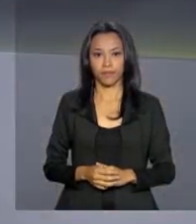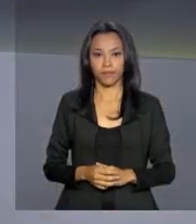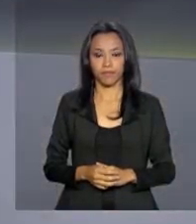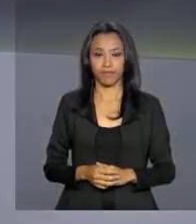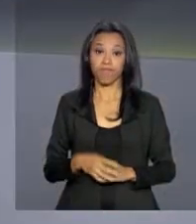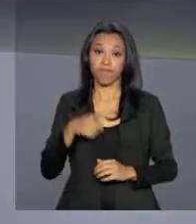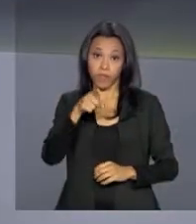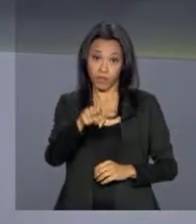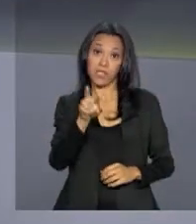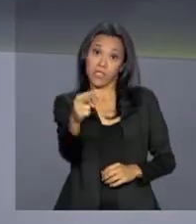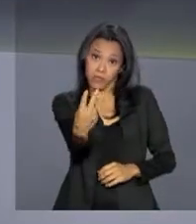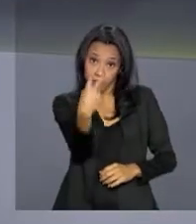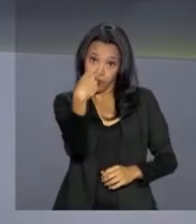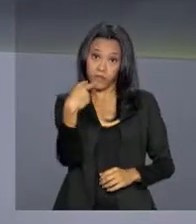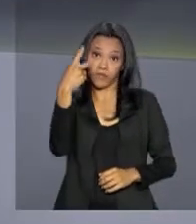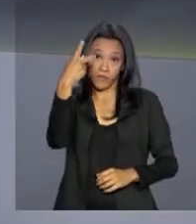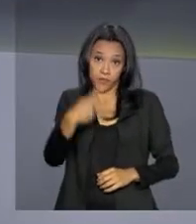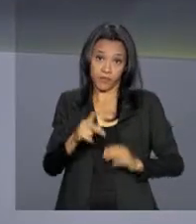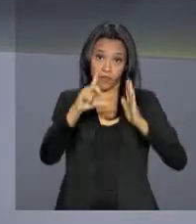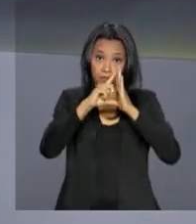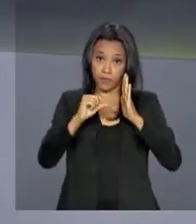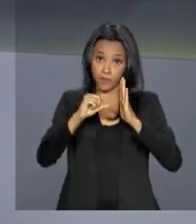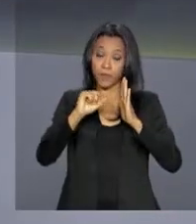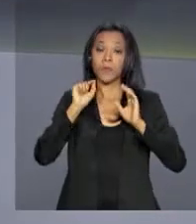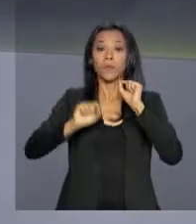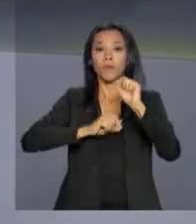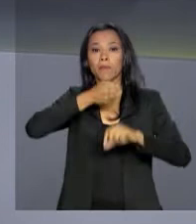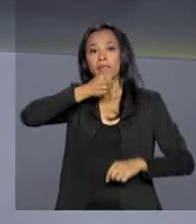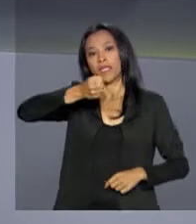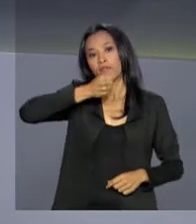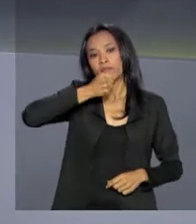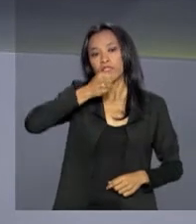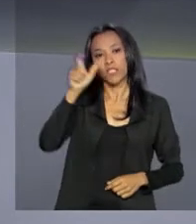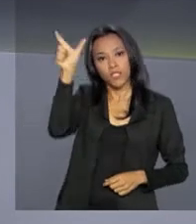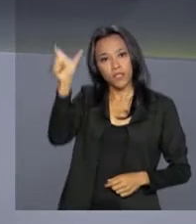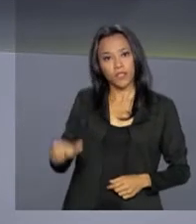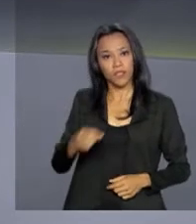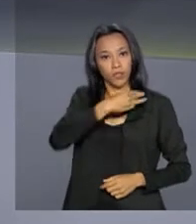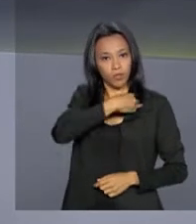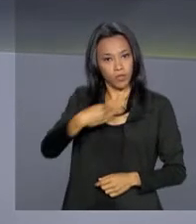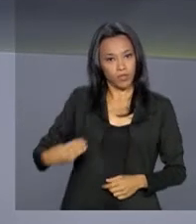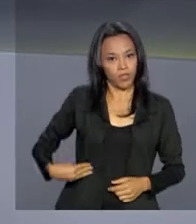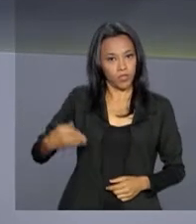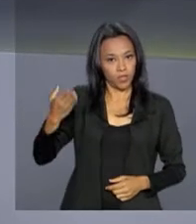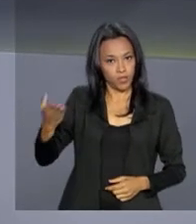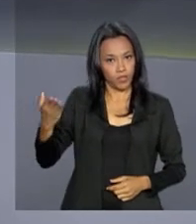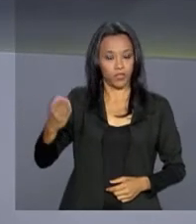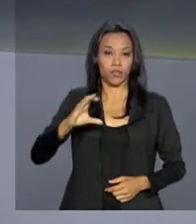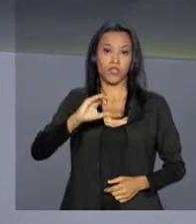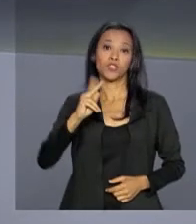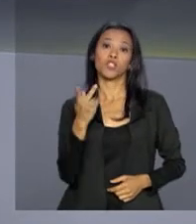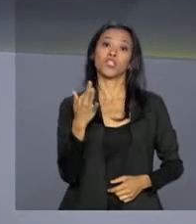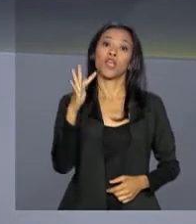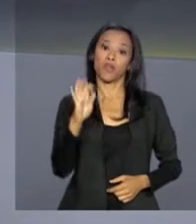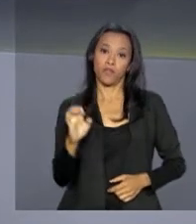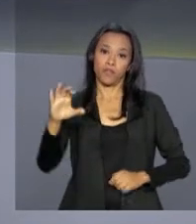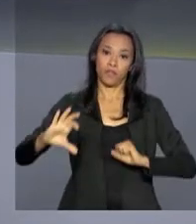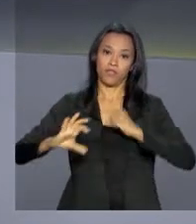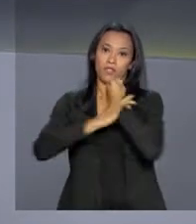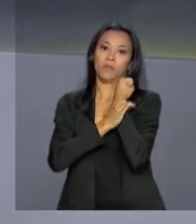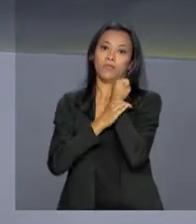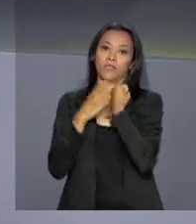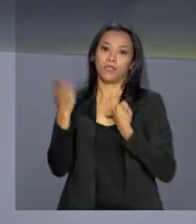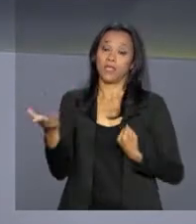Você acompanhou ao vivo, direto do Palácio Planalto, a entrevista coletiva do ministro-chefe do Gabinete de Segurança Institucional, Sérgio Etchegonhi.